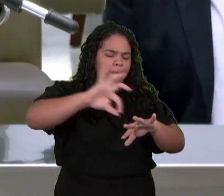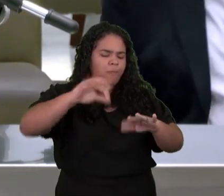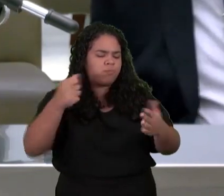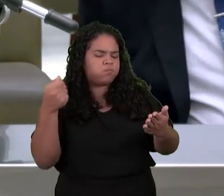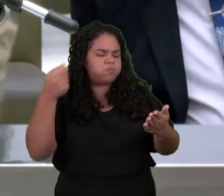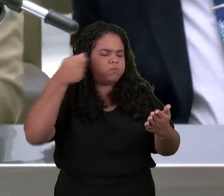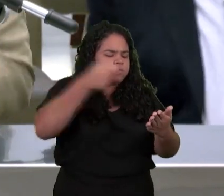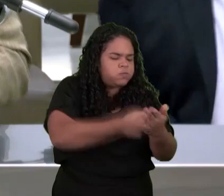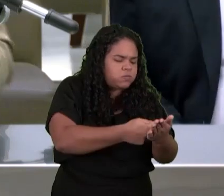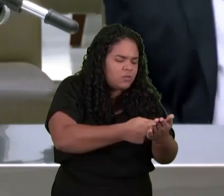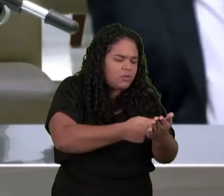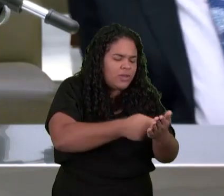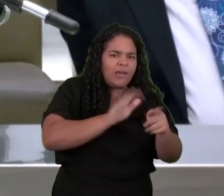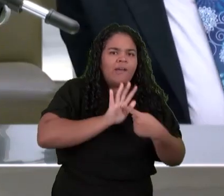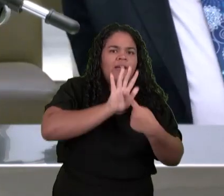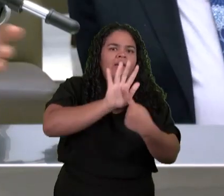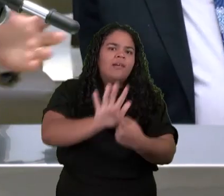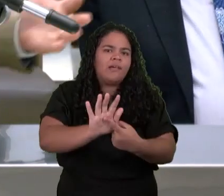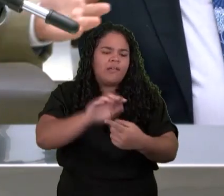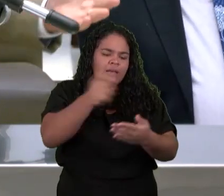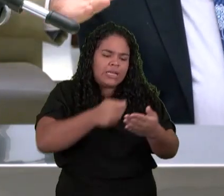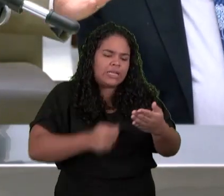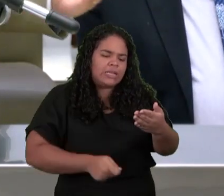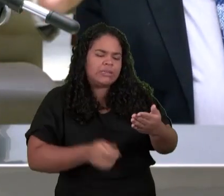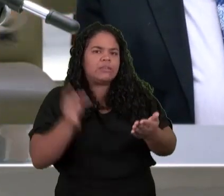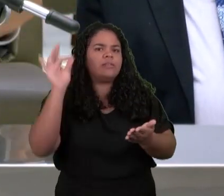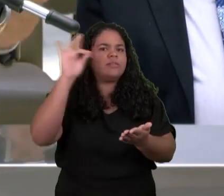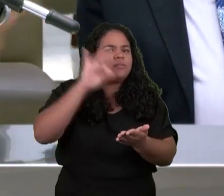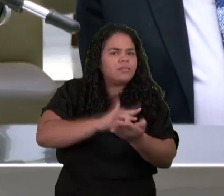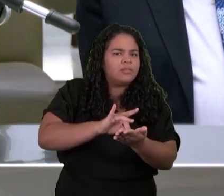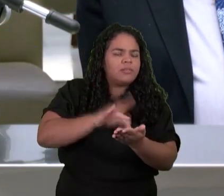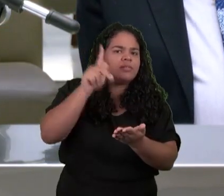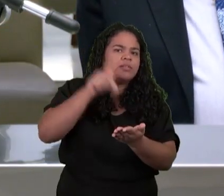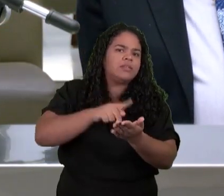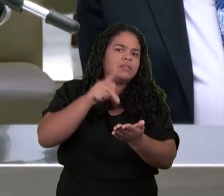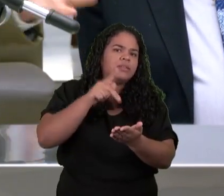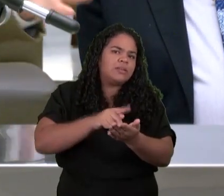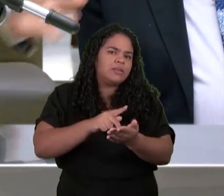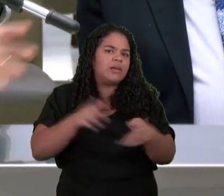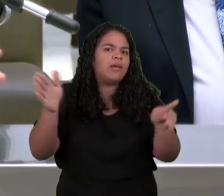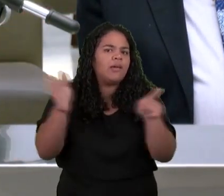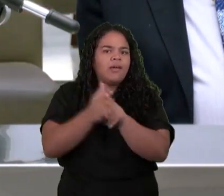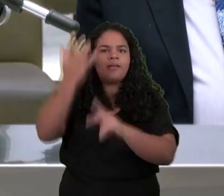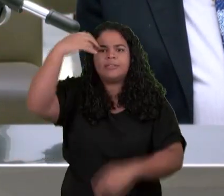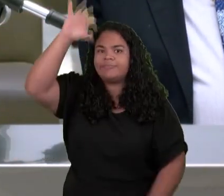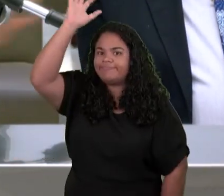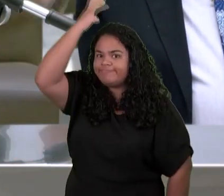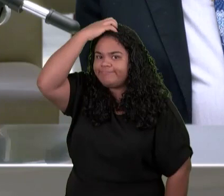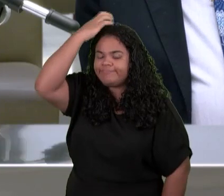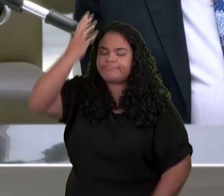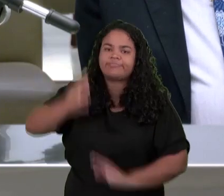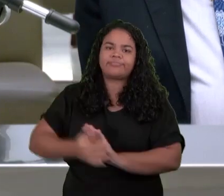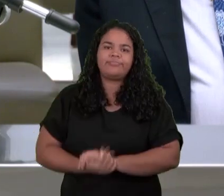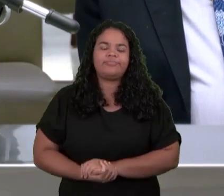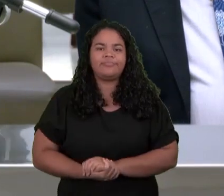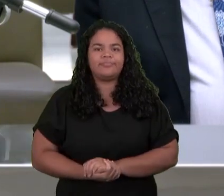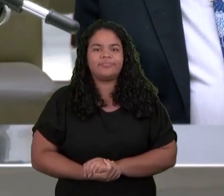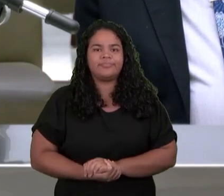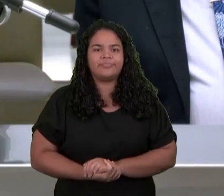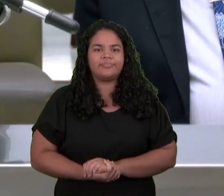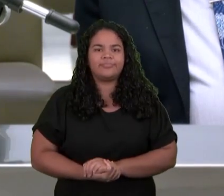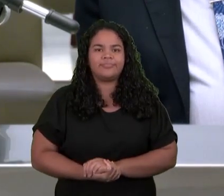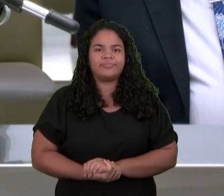outros objetos Mas que ficasse A marca Naquele livro Nas extremidades